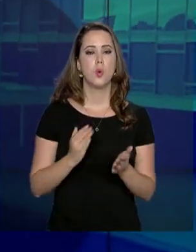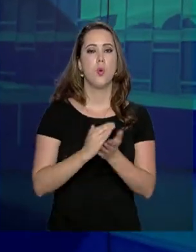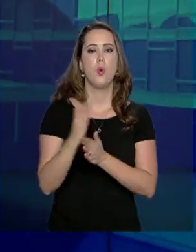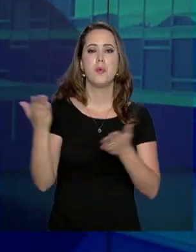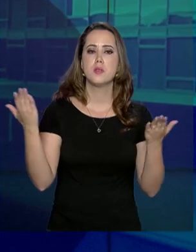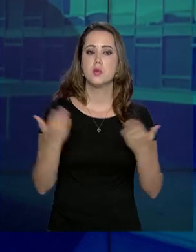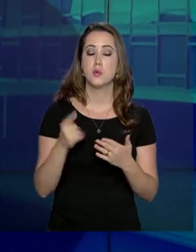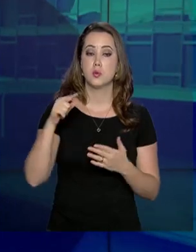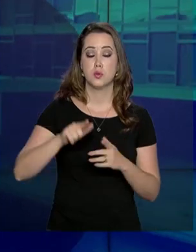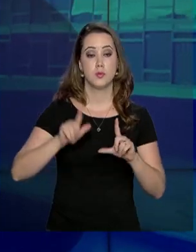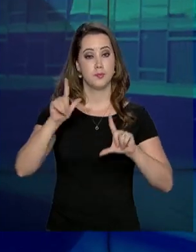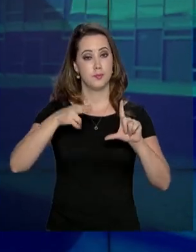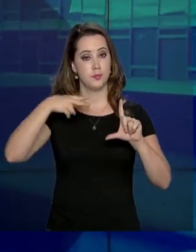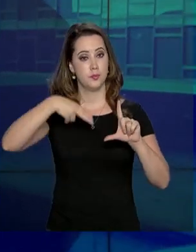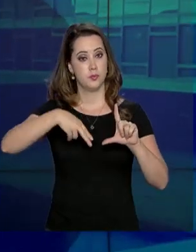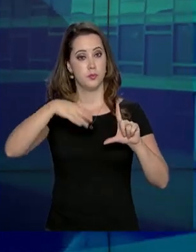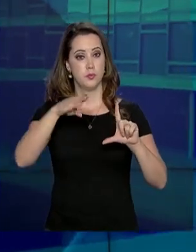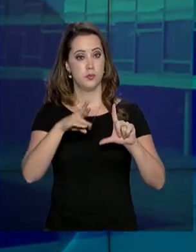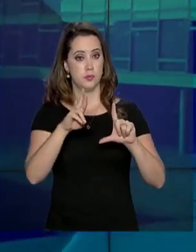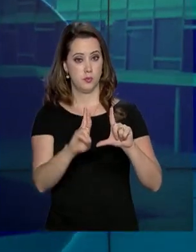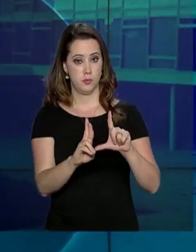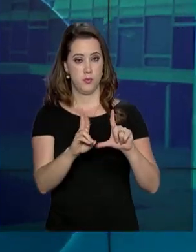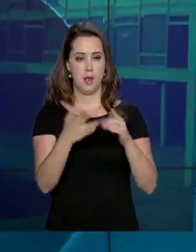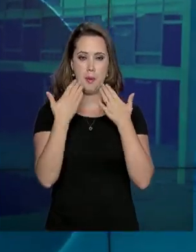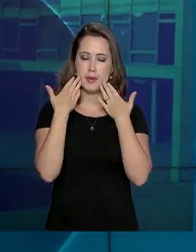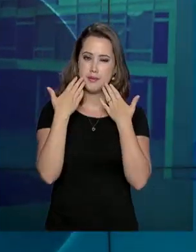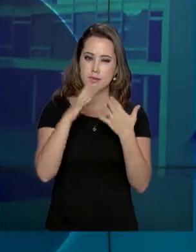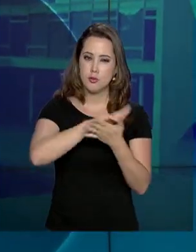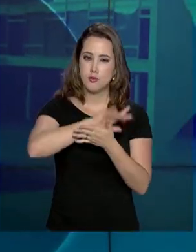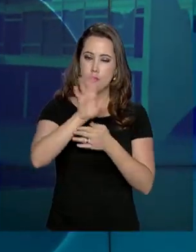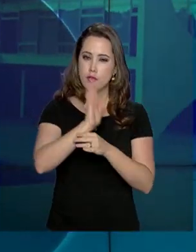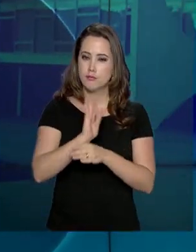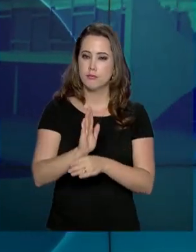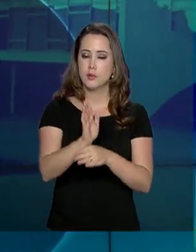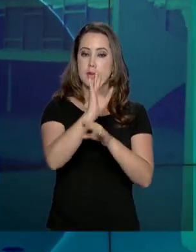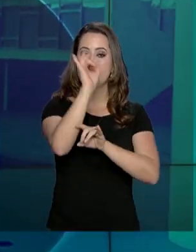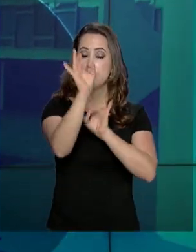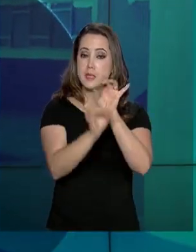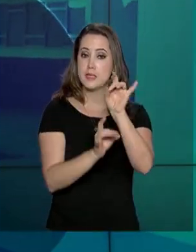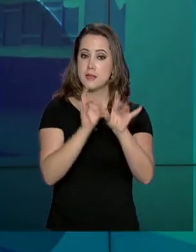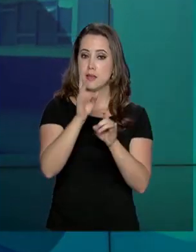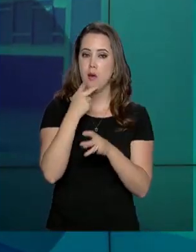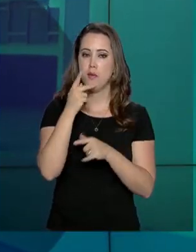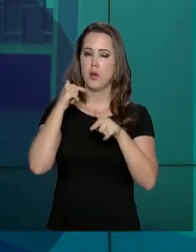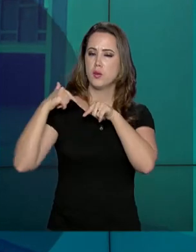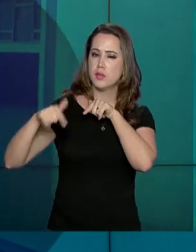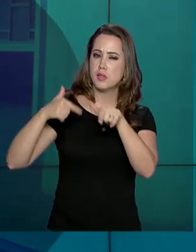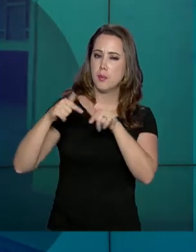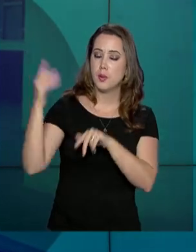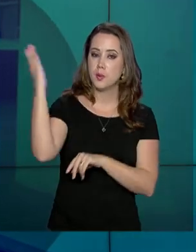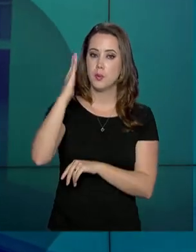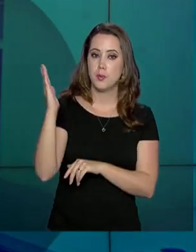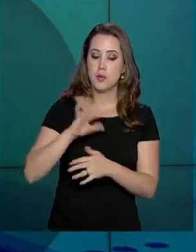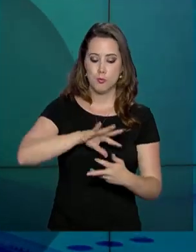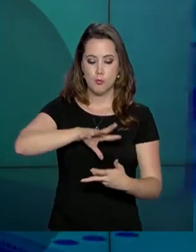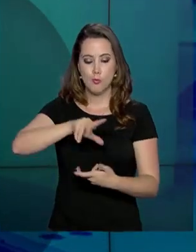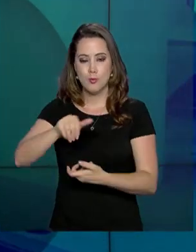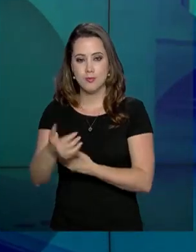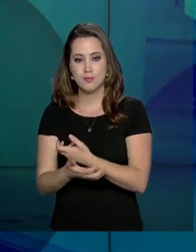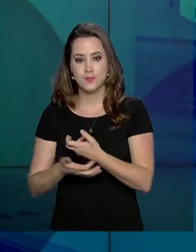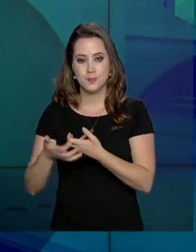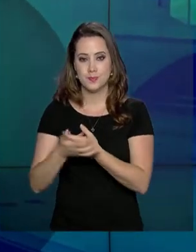Começa hoje aqui na NBR a exibição de uma série de reportagens especiais sobre o trabalho brasileiro na